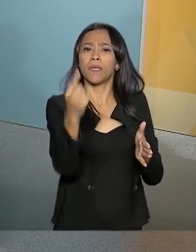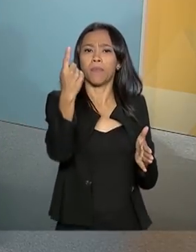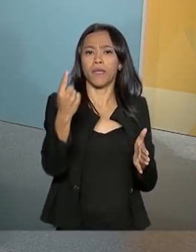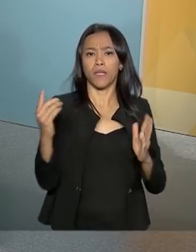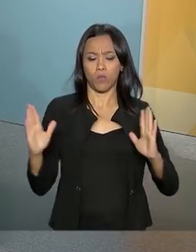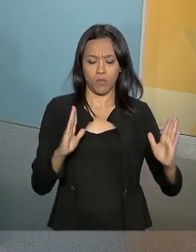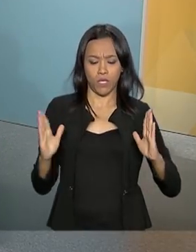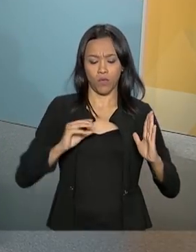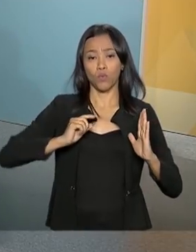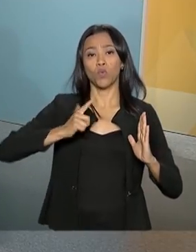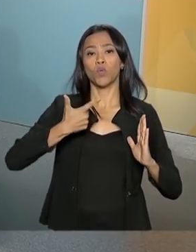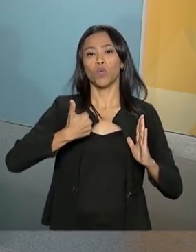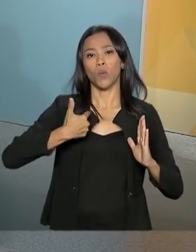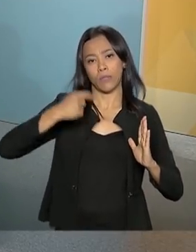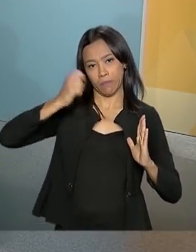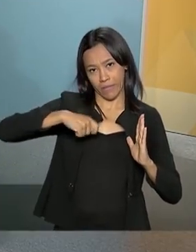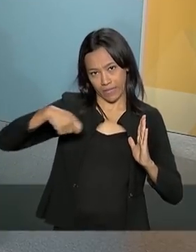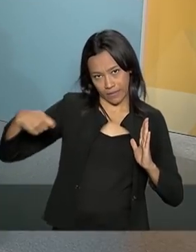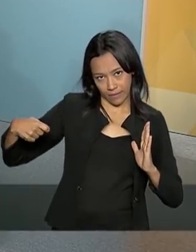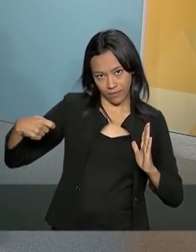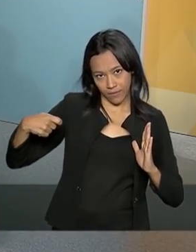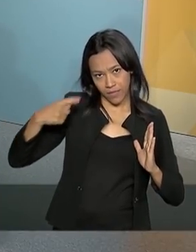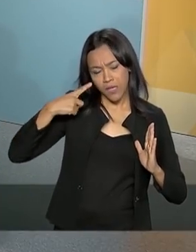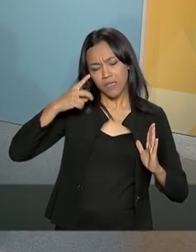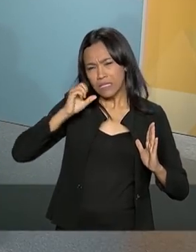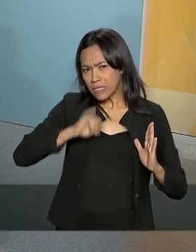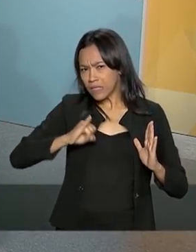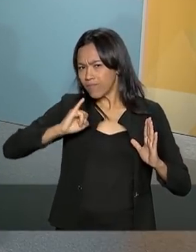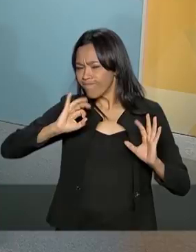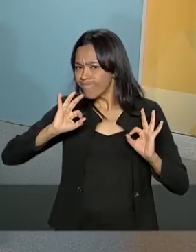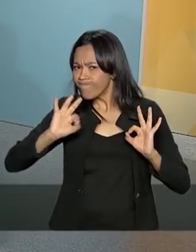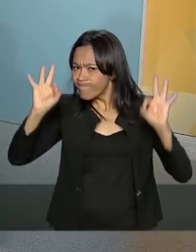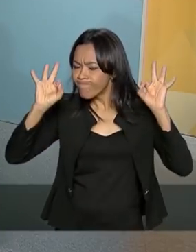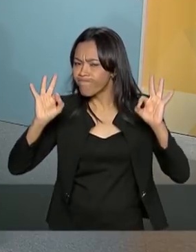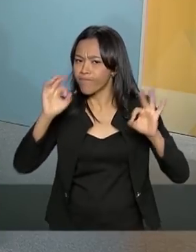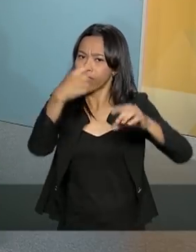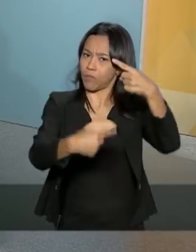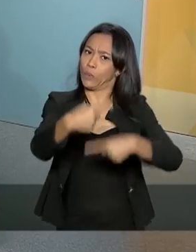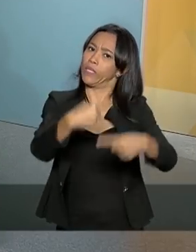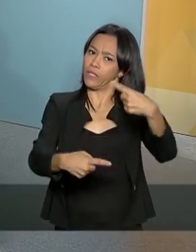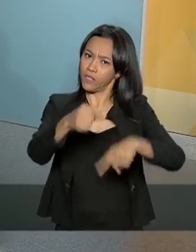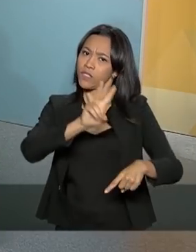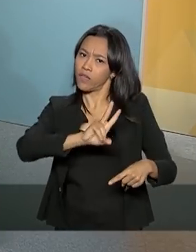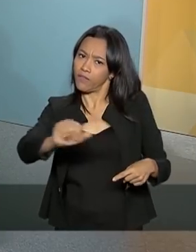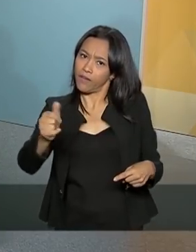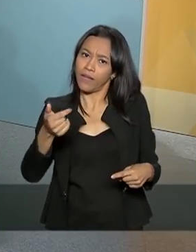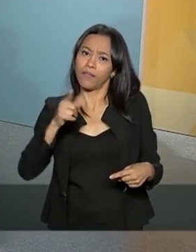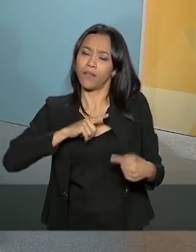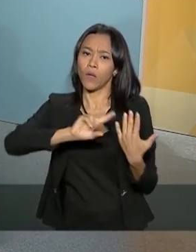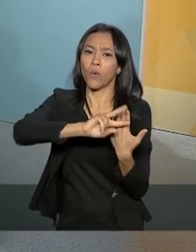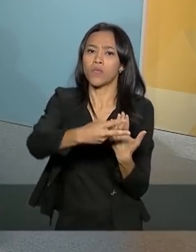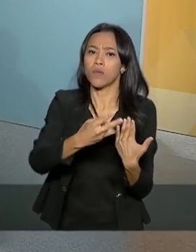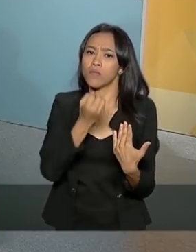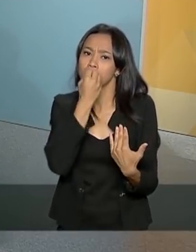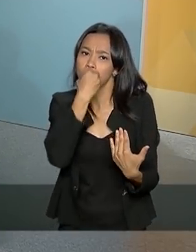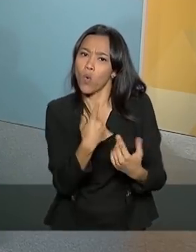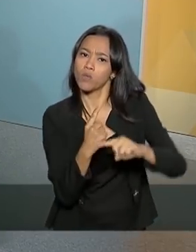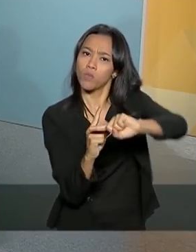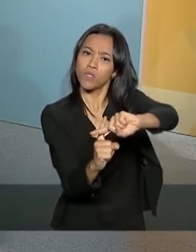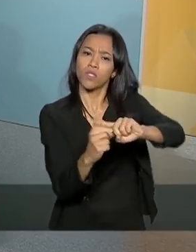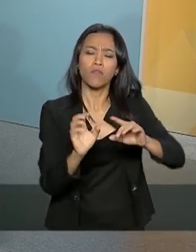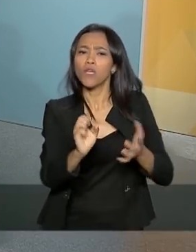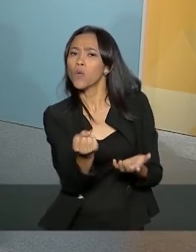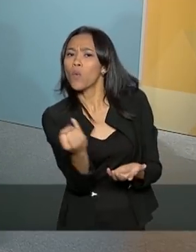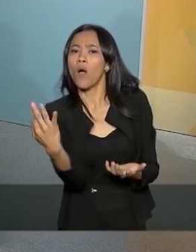primeiros 12 meses, para ver se, de fato, essa política trará os efeitos desejáveis e quais são os